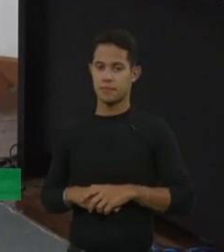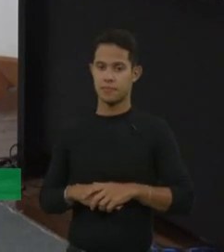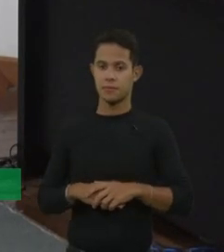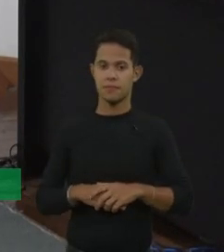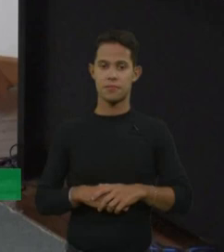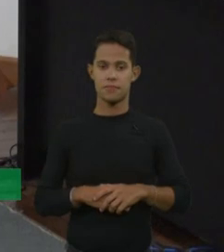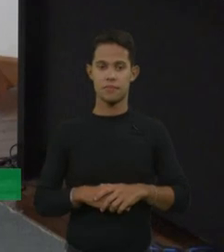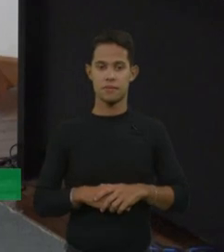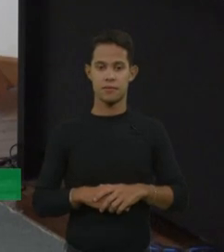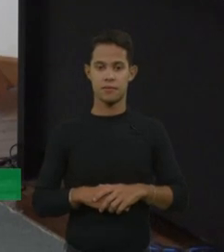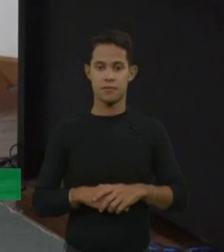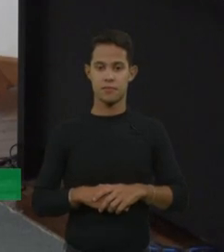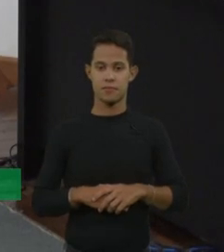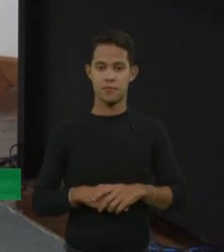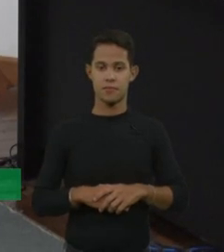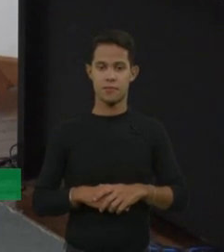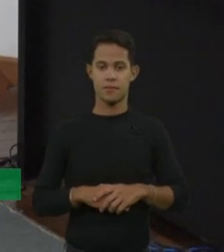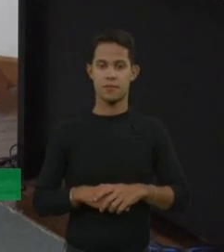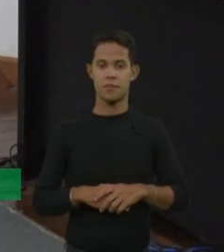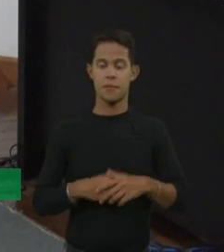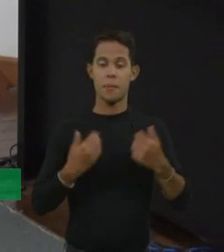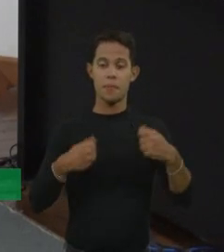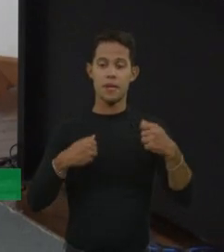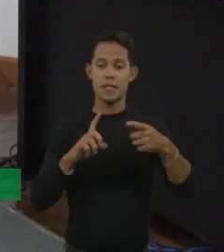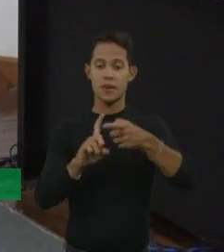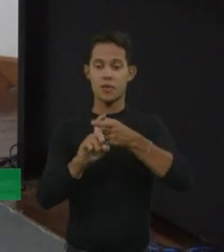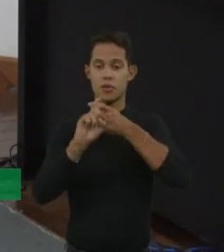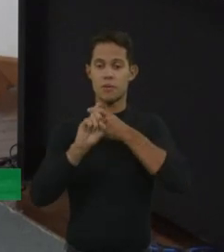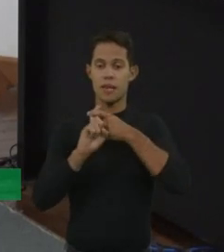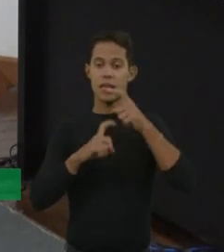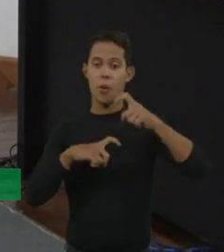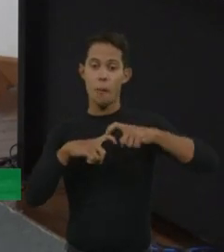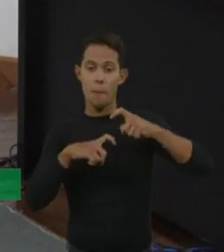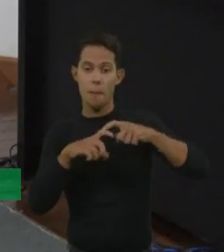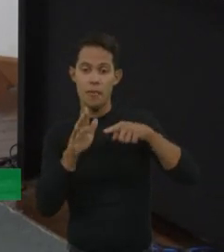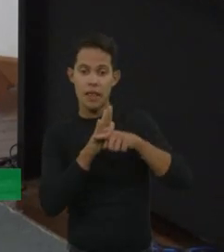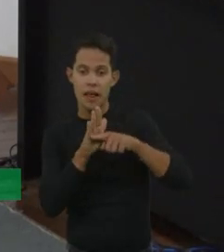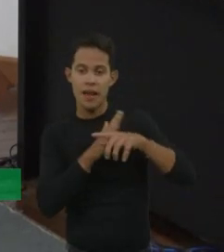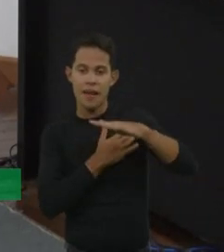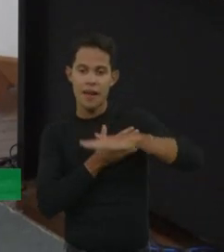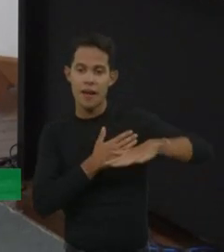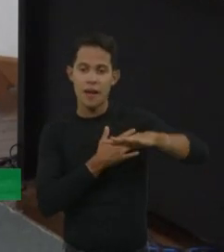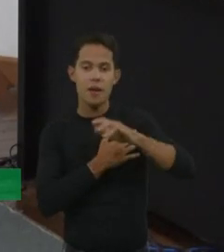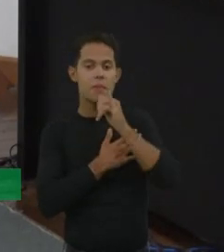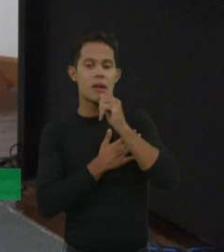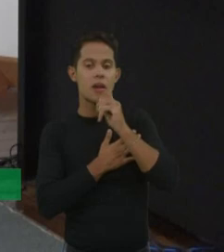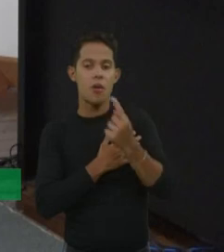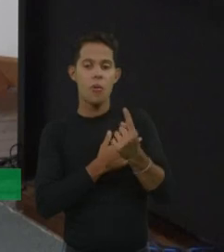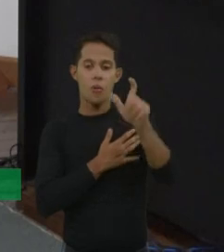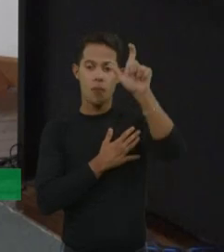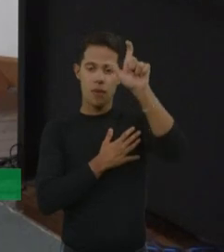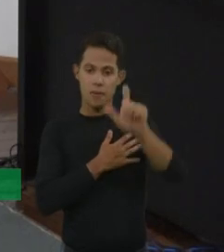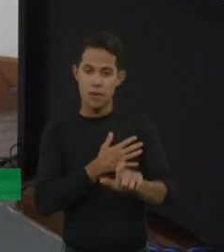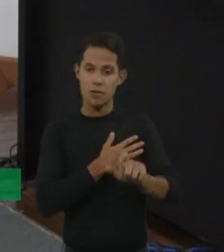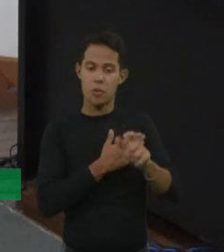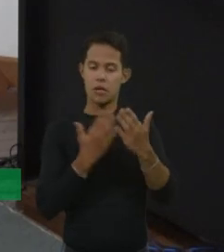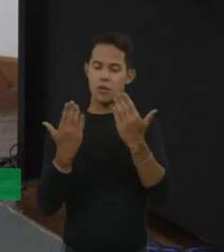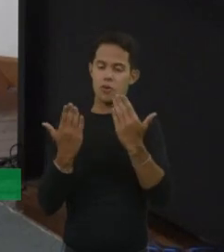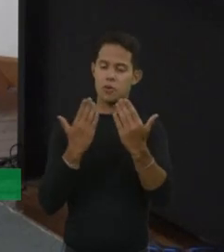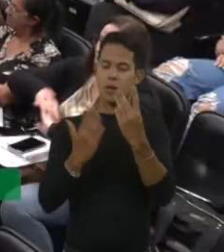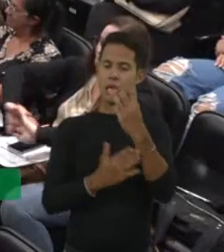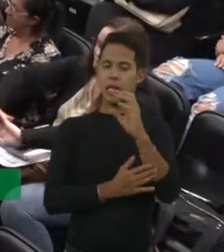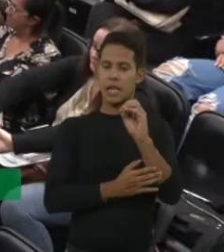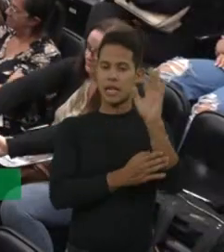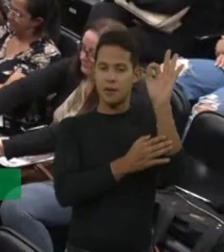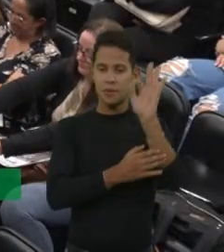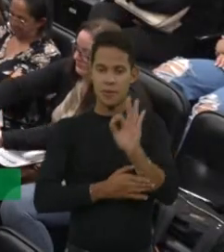tem que ser a suspeição clínica mesmo. Tem que ter muita gente, alguém, se tocar para suspeitar nesses 30% dos